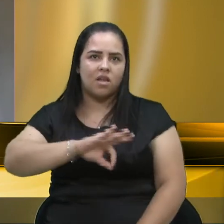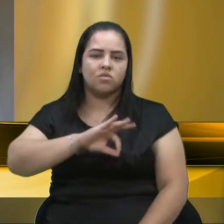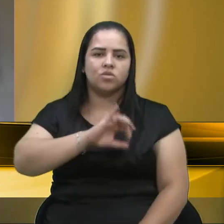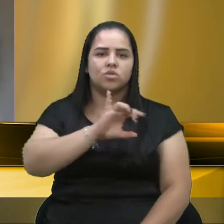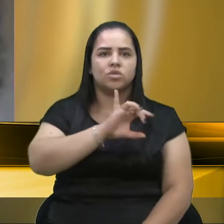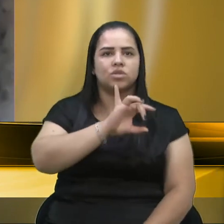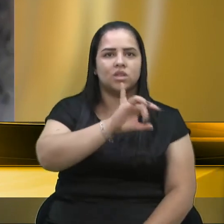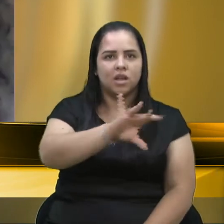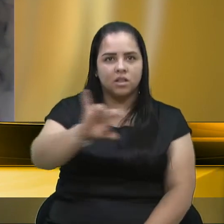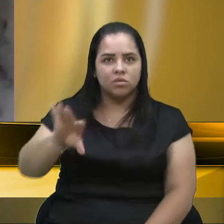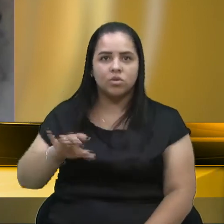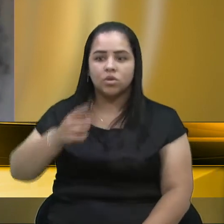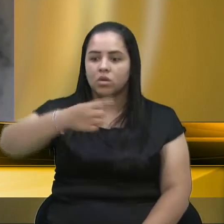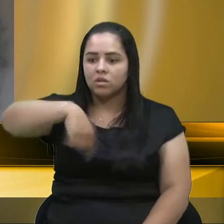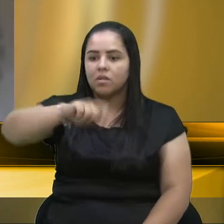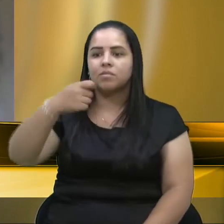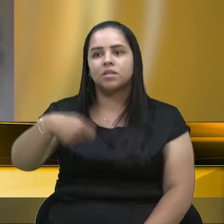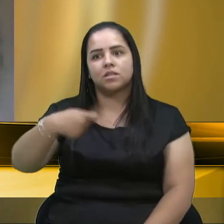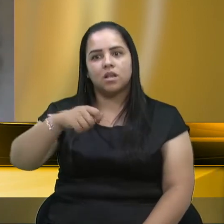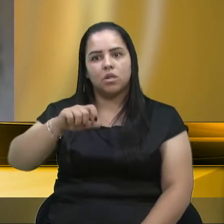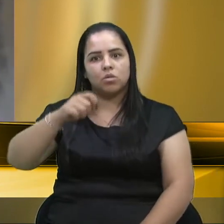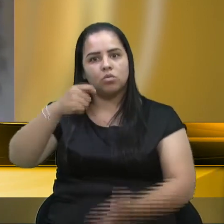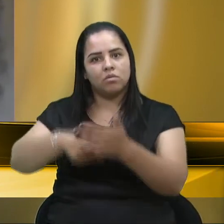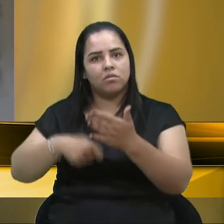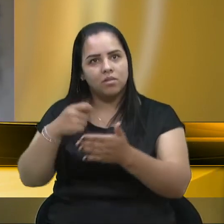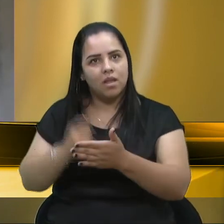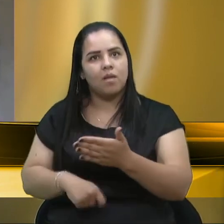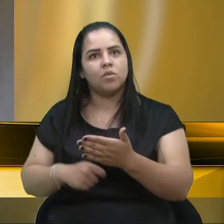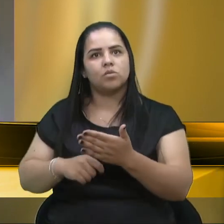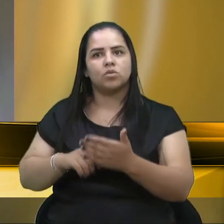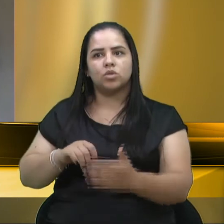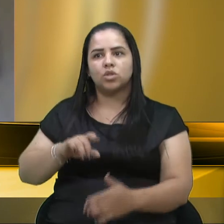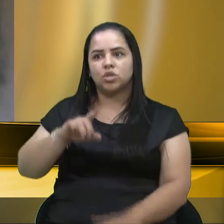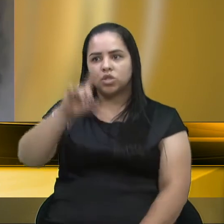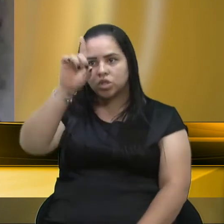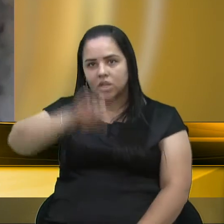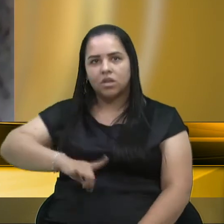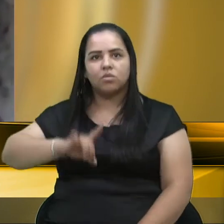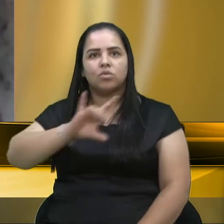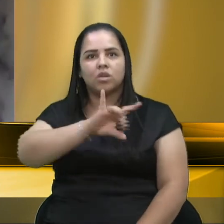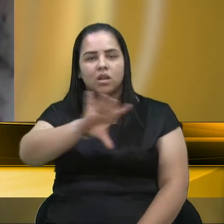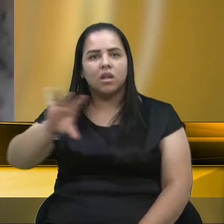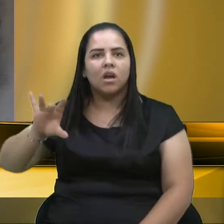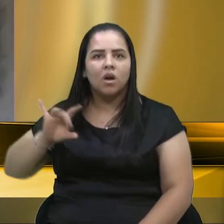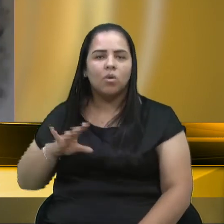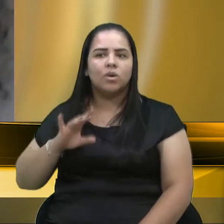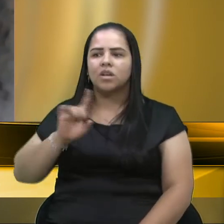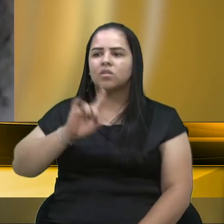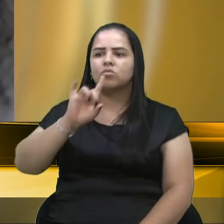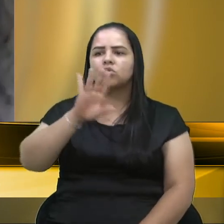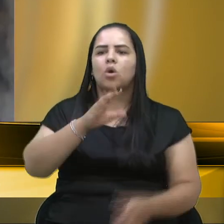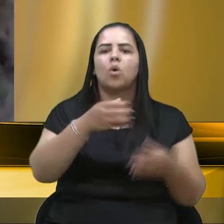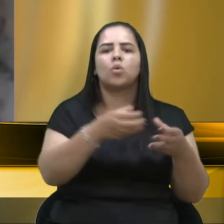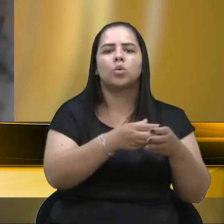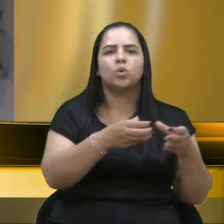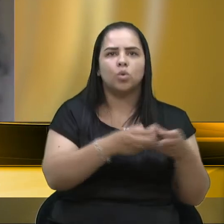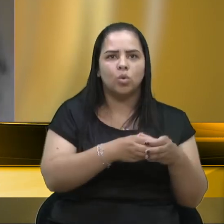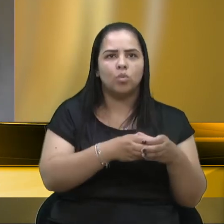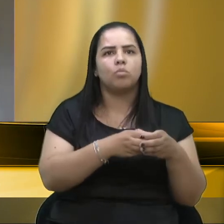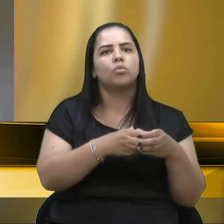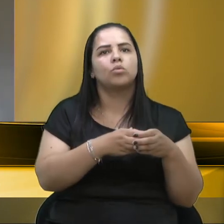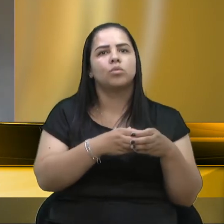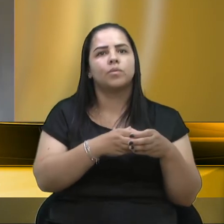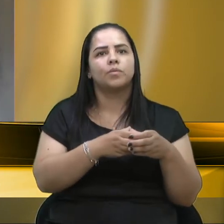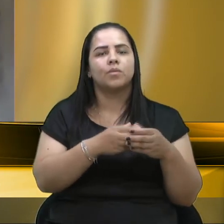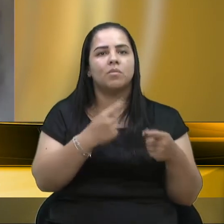direitos que nós já temos e não dar regalias para apenas um setor, nesse momento tão importante. Então, essa moção de repúdio votada hoje